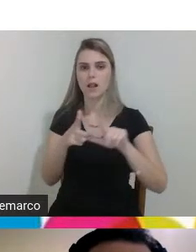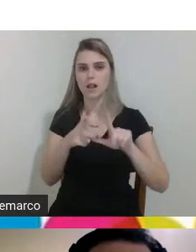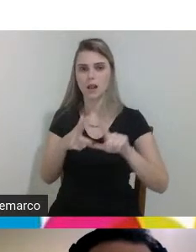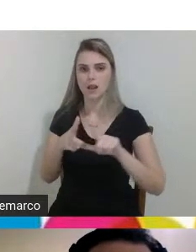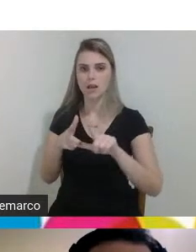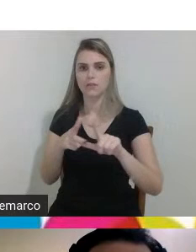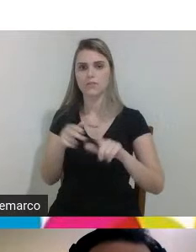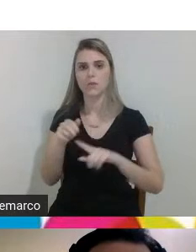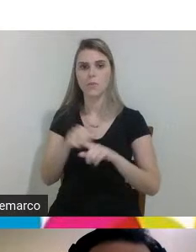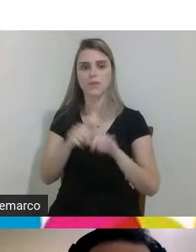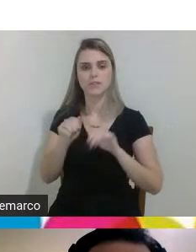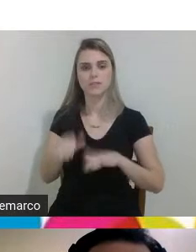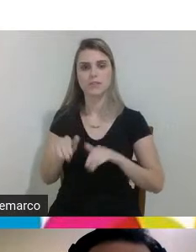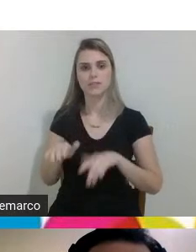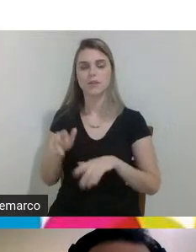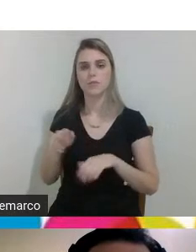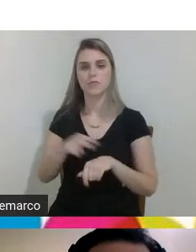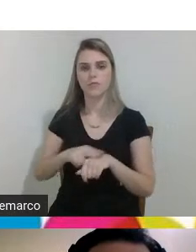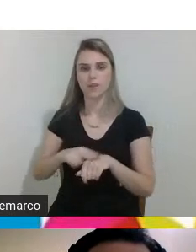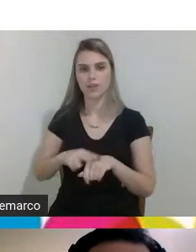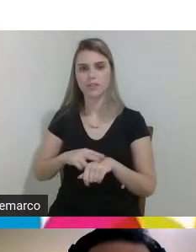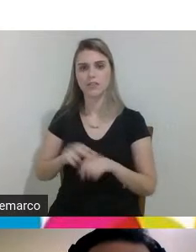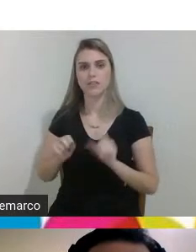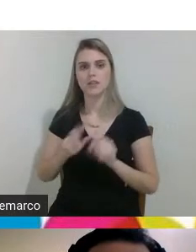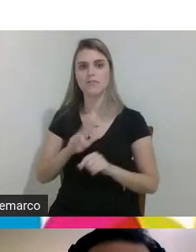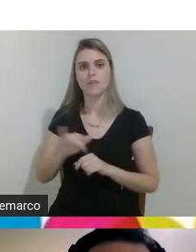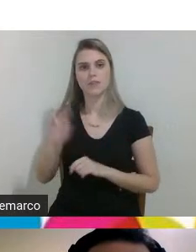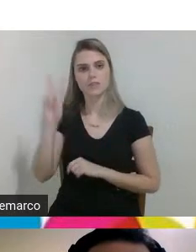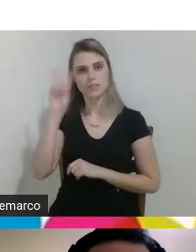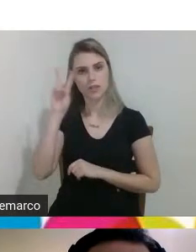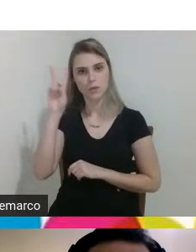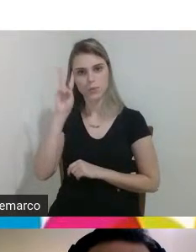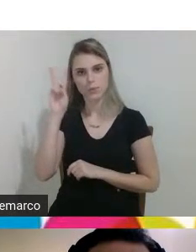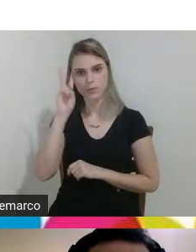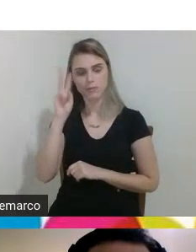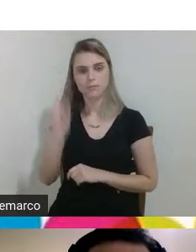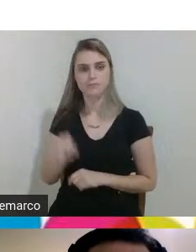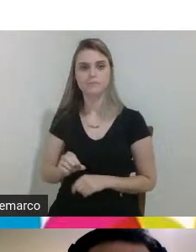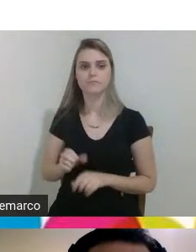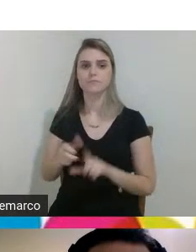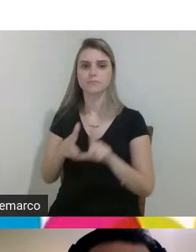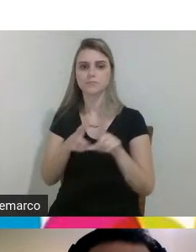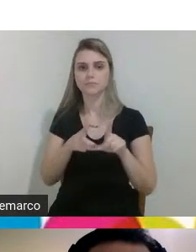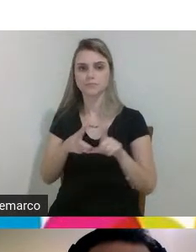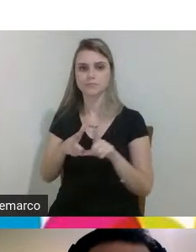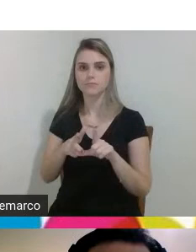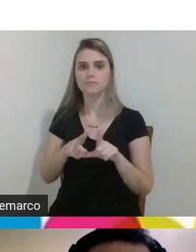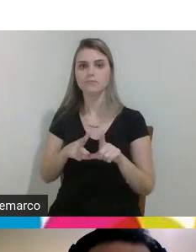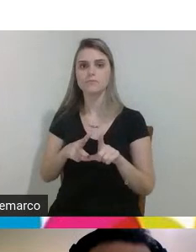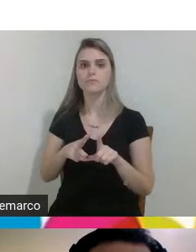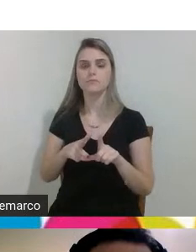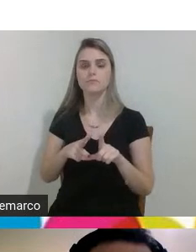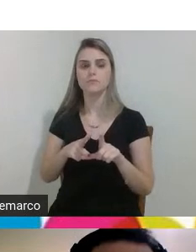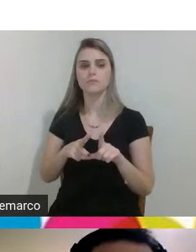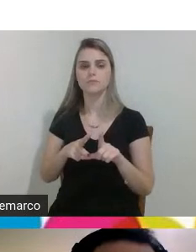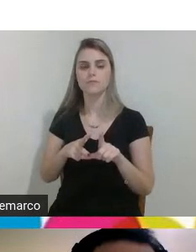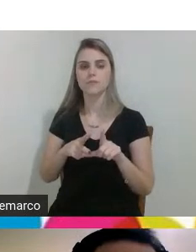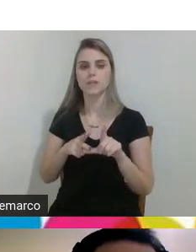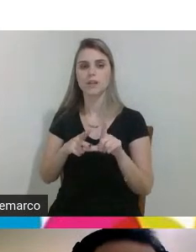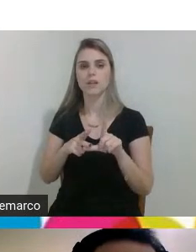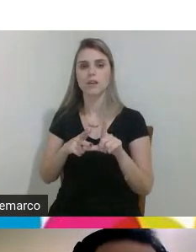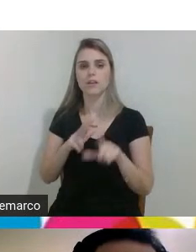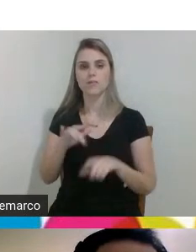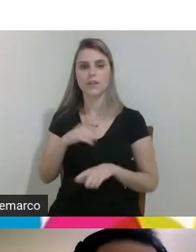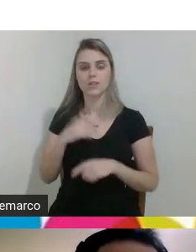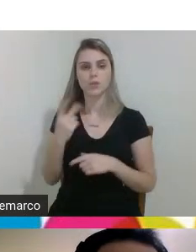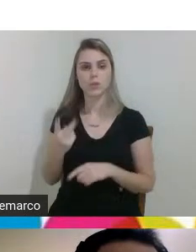mês de setembro verde né que vai ser segunda-feira a live vai ter dois assuntos bem